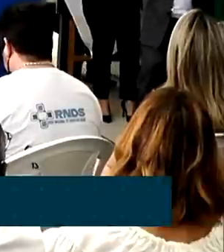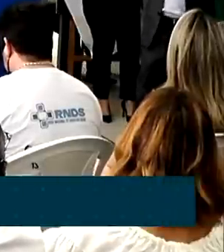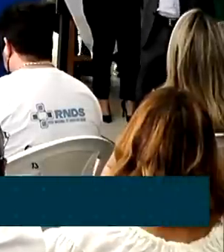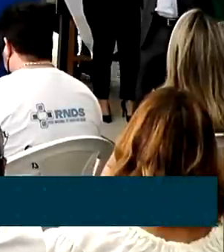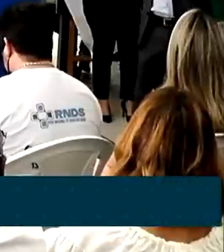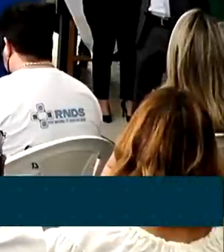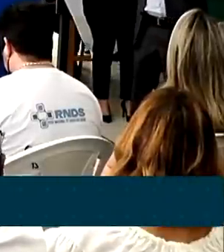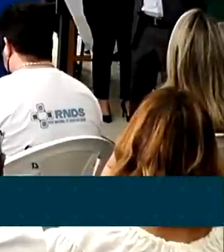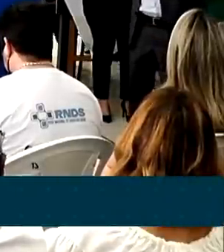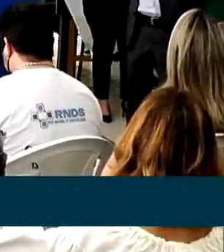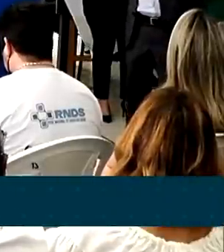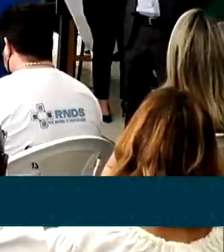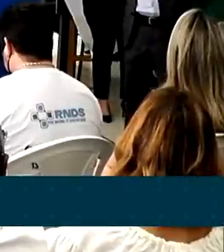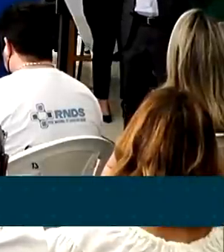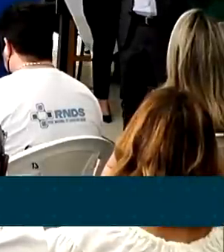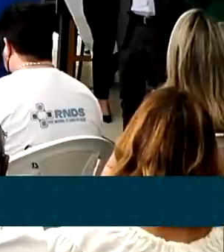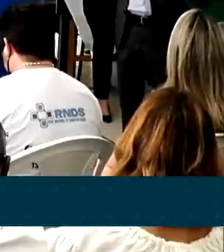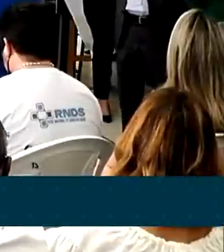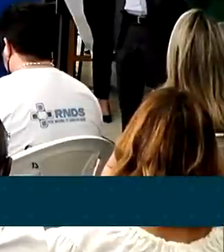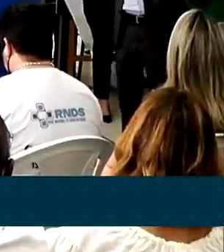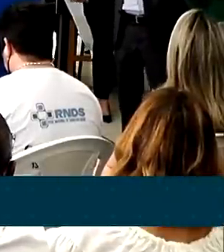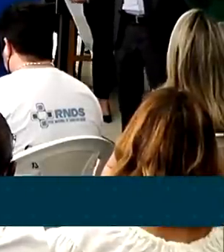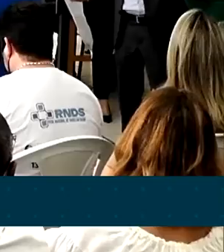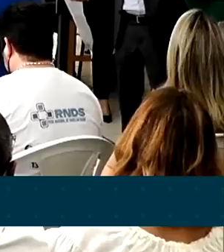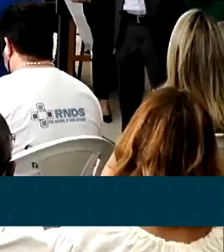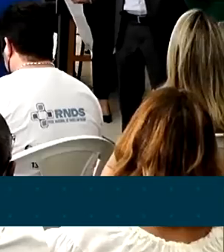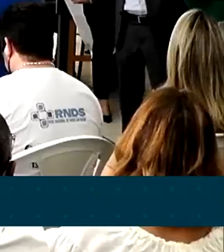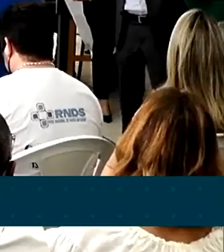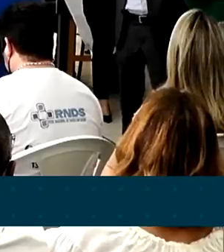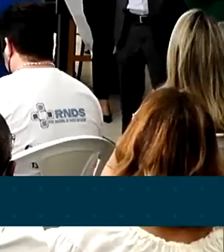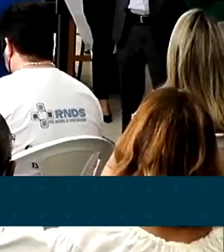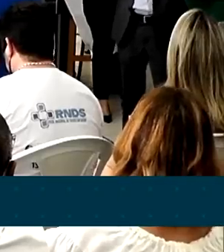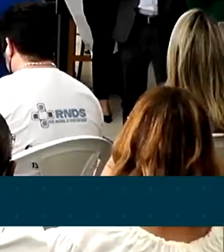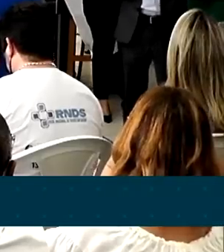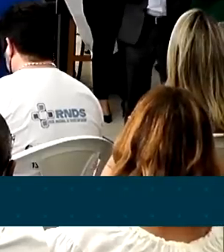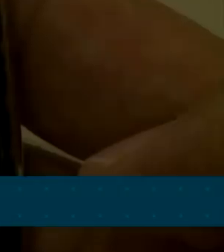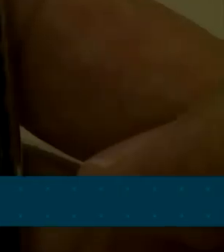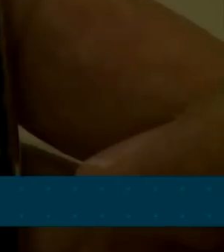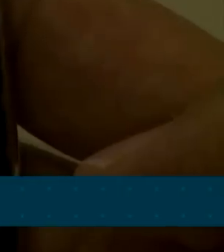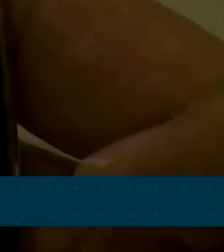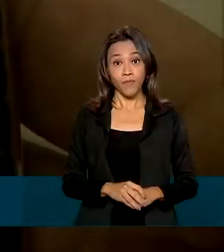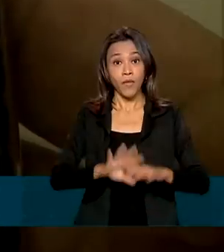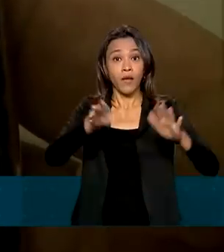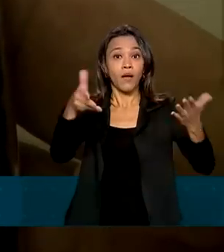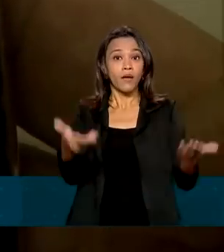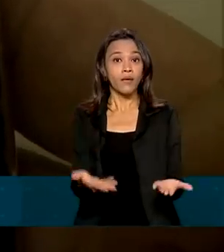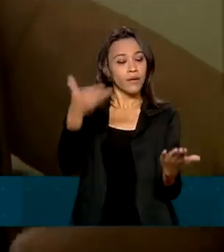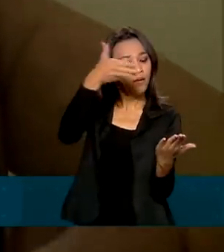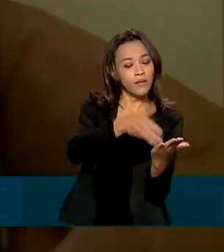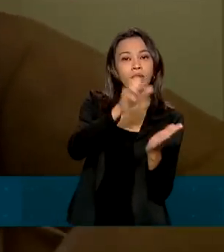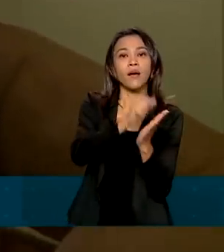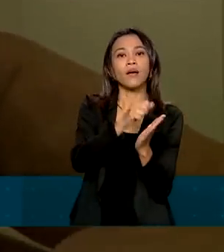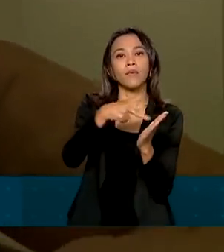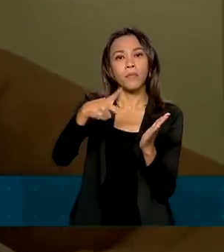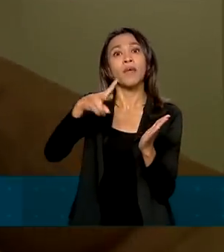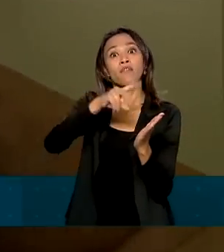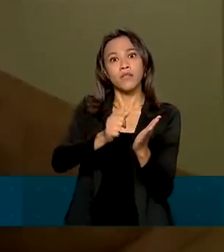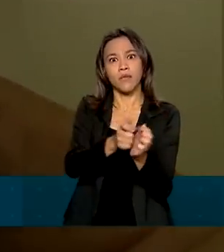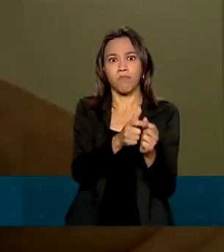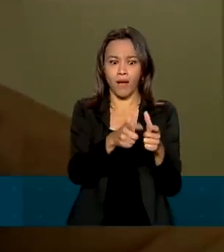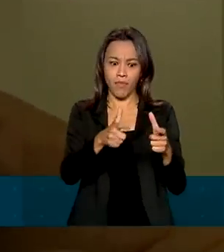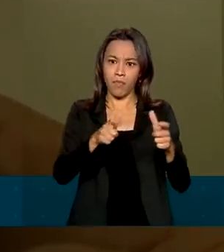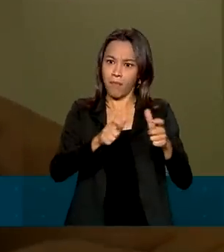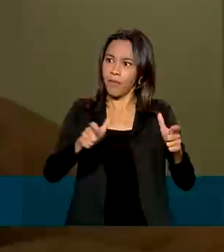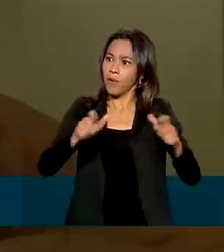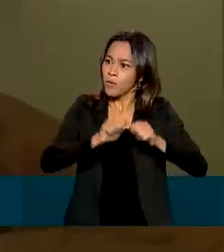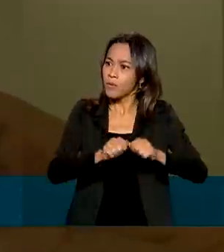Alagoas vai para São Paulo e ela vai ter a informação disponível em São Paulo e vice-versa. Agora o aplicativo será ampliado e